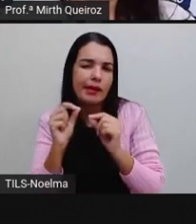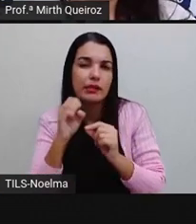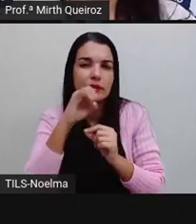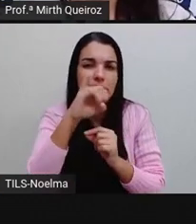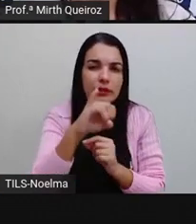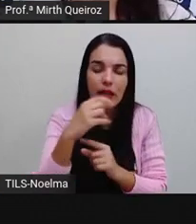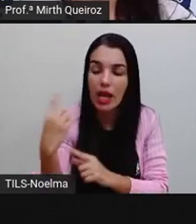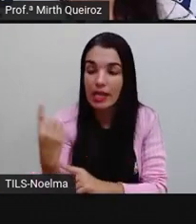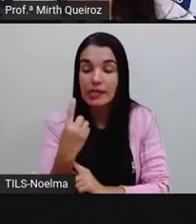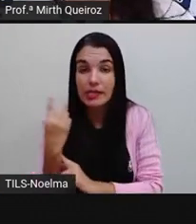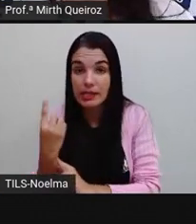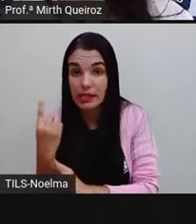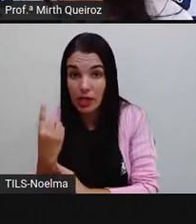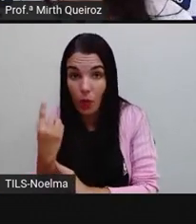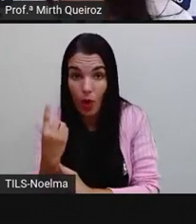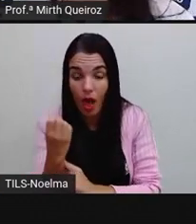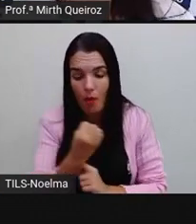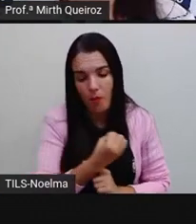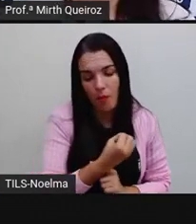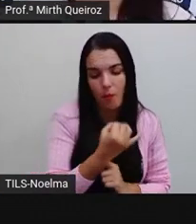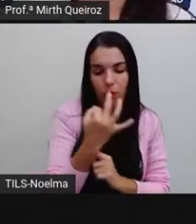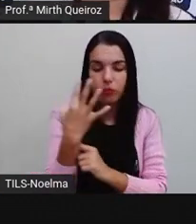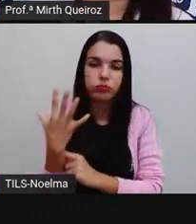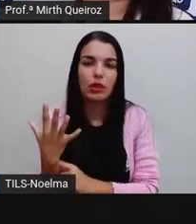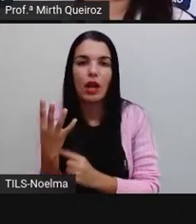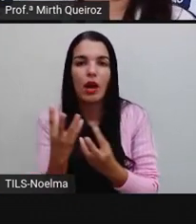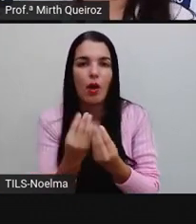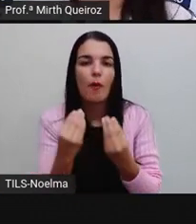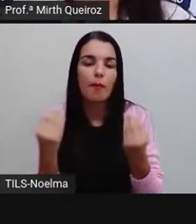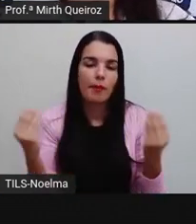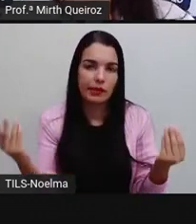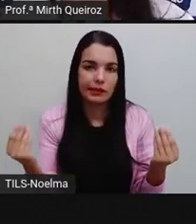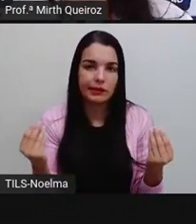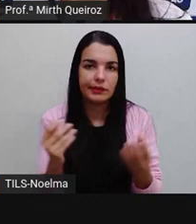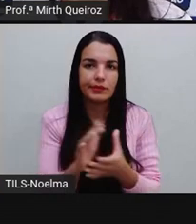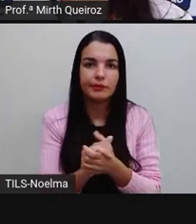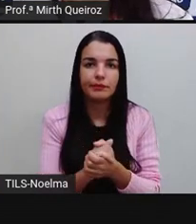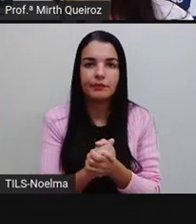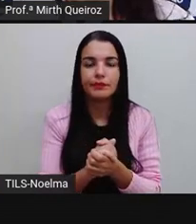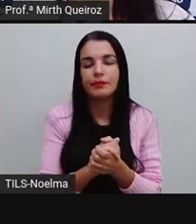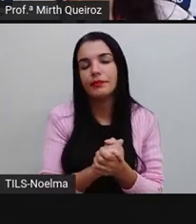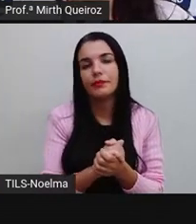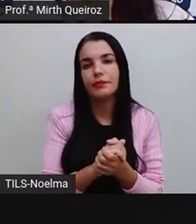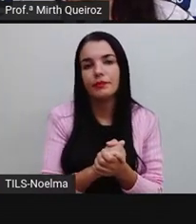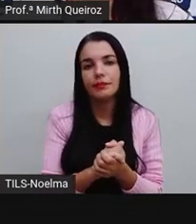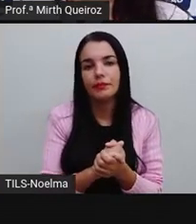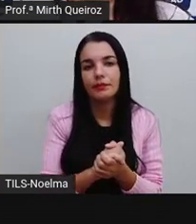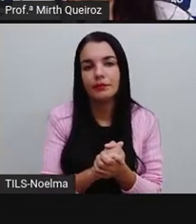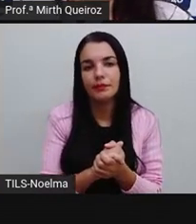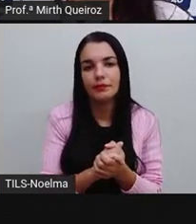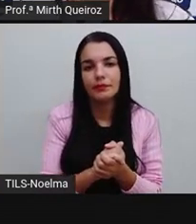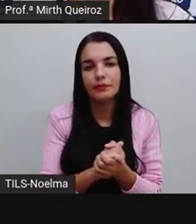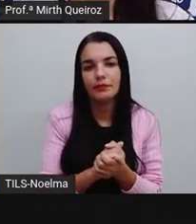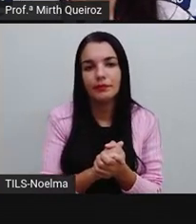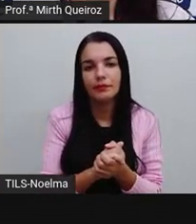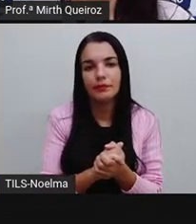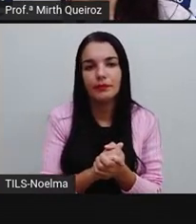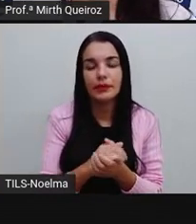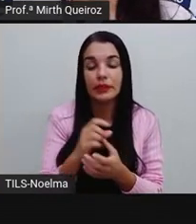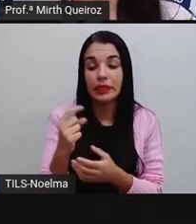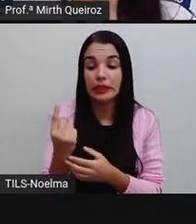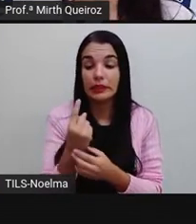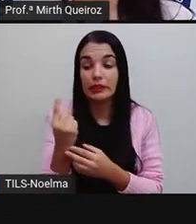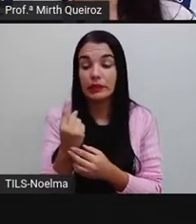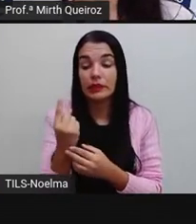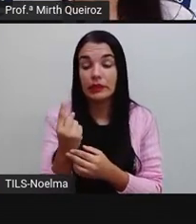número? Número, quantidade. Se está no singular ou se está no plural. Certo? Singular,